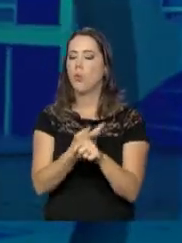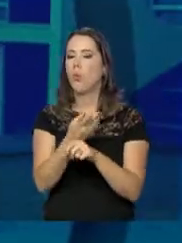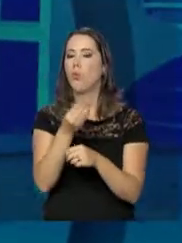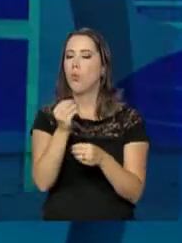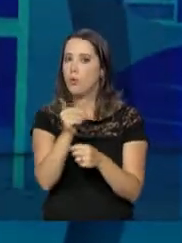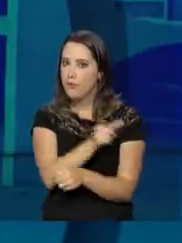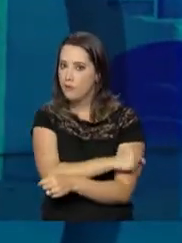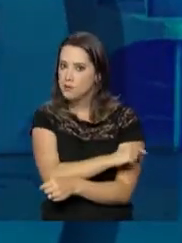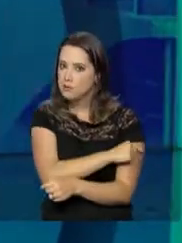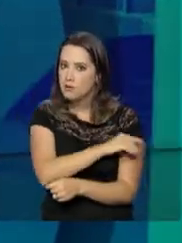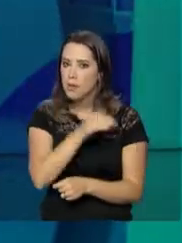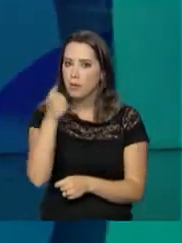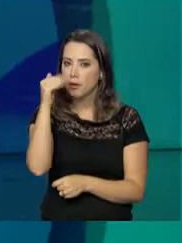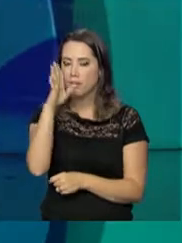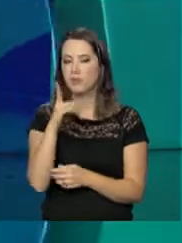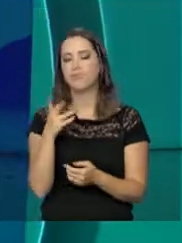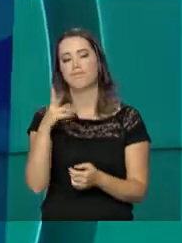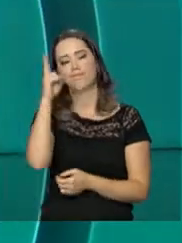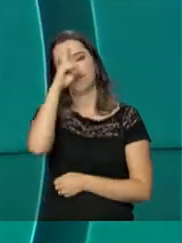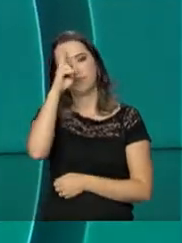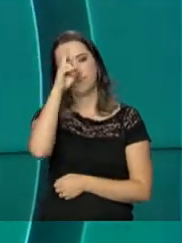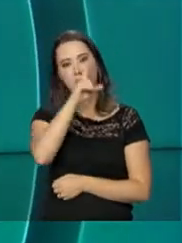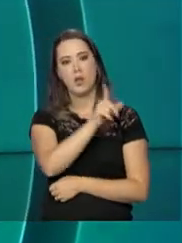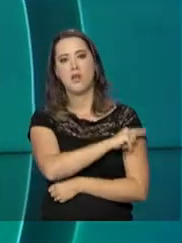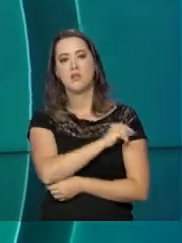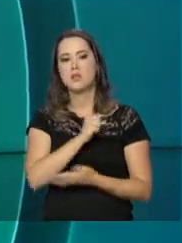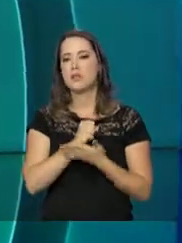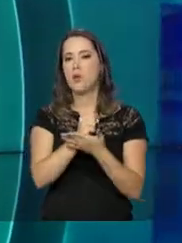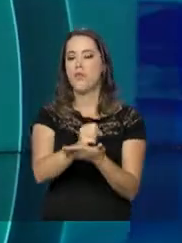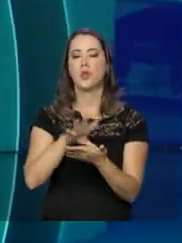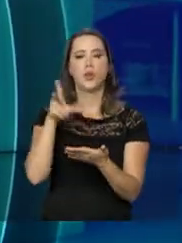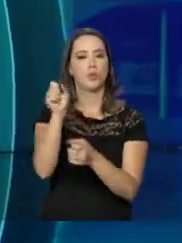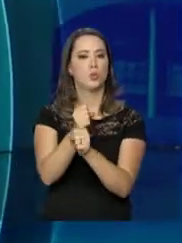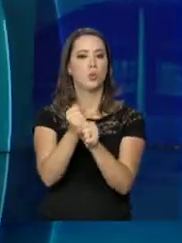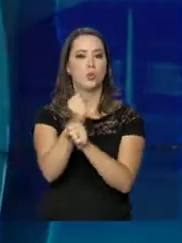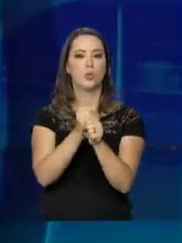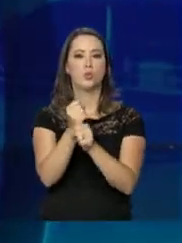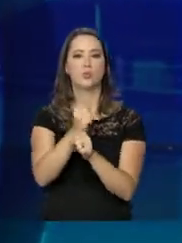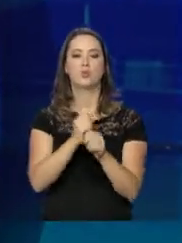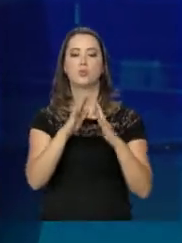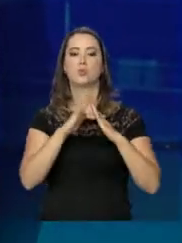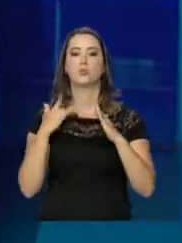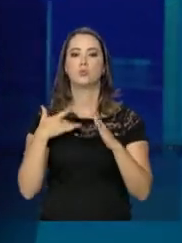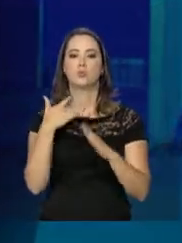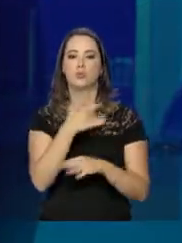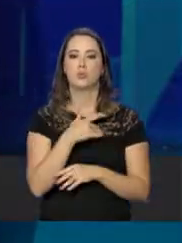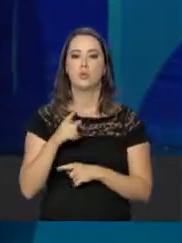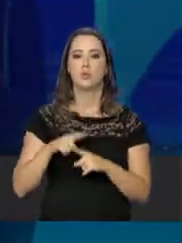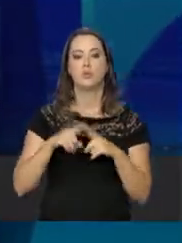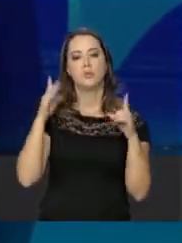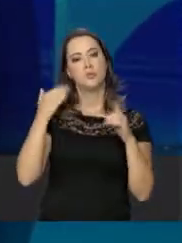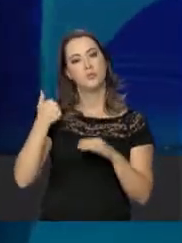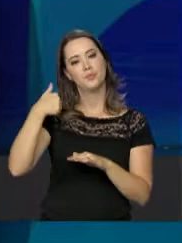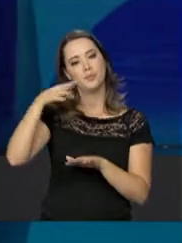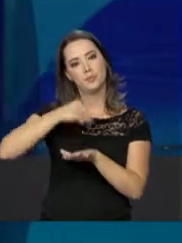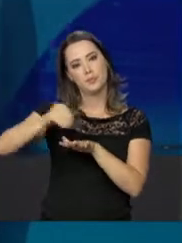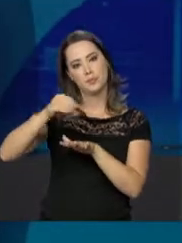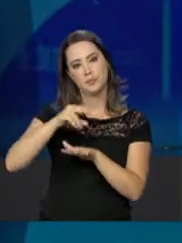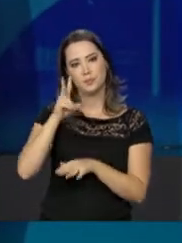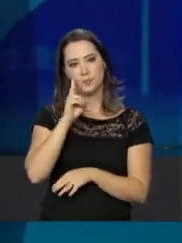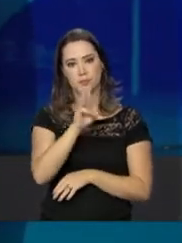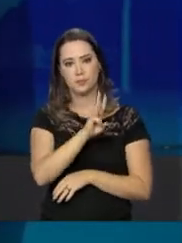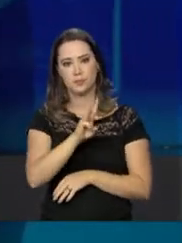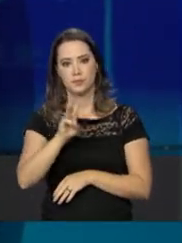lembra que as vacinas contra polio e o sarampo estão disponíveis durante todo o ano nos postos de saúde. Para mais informações,